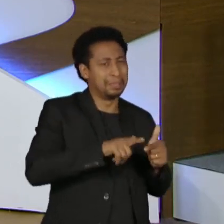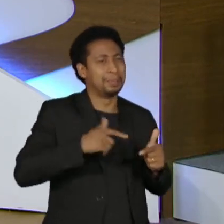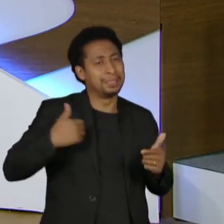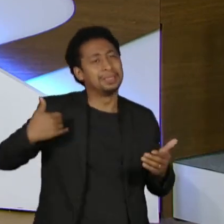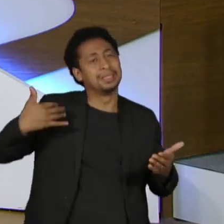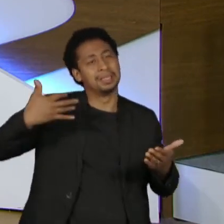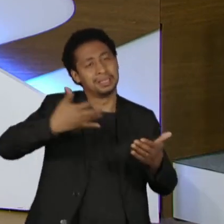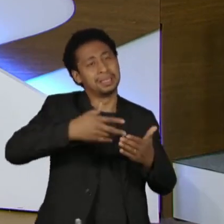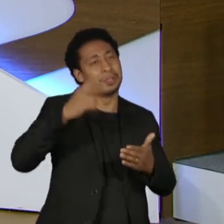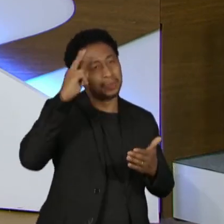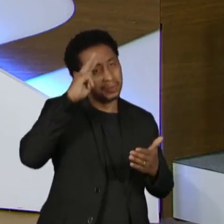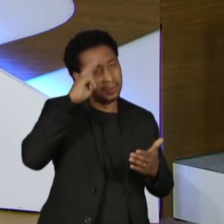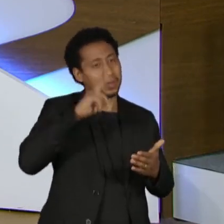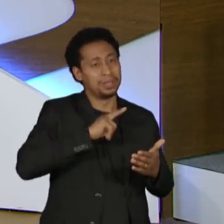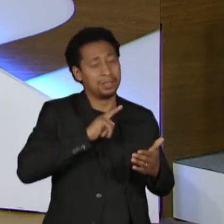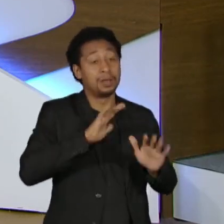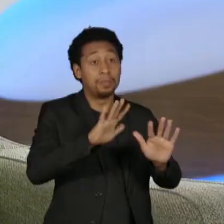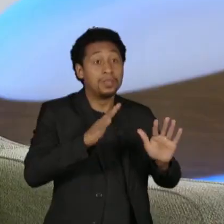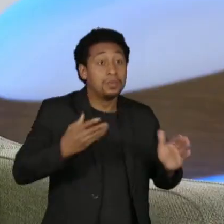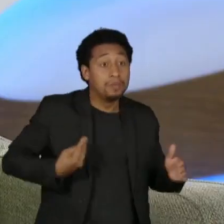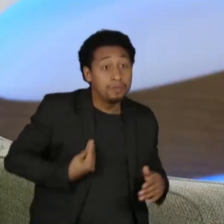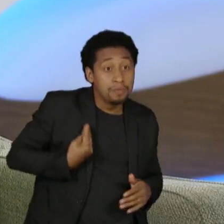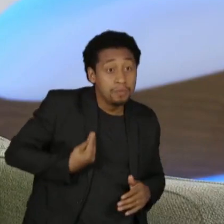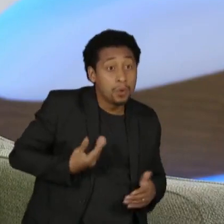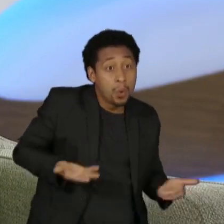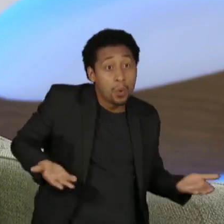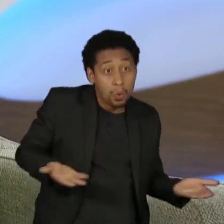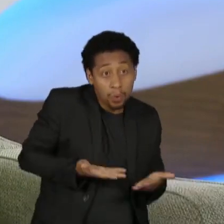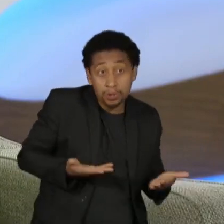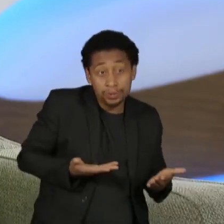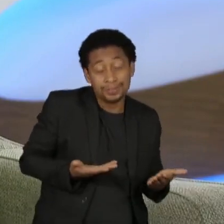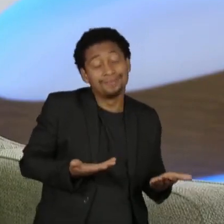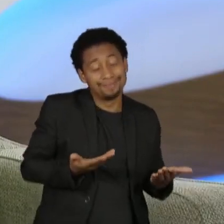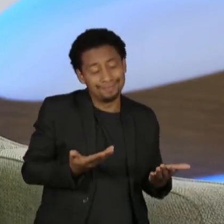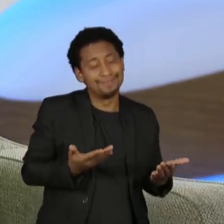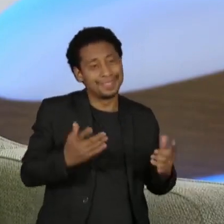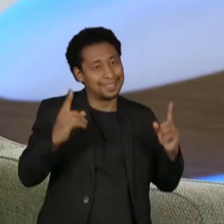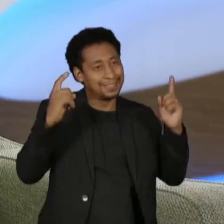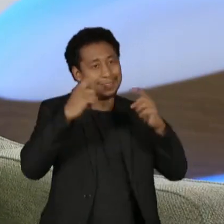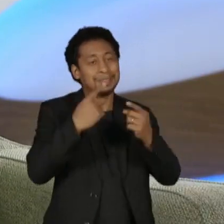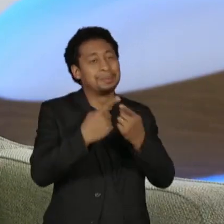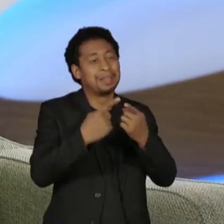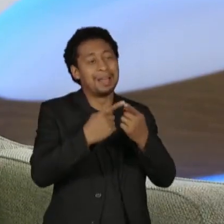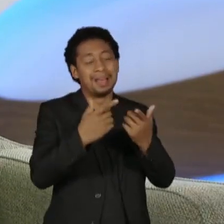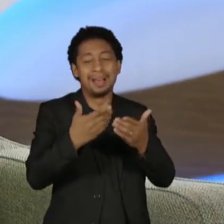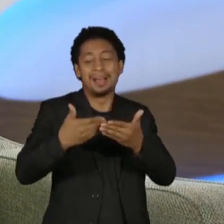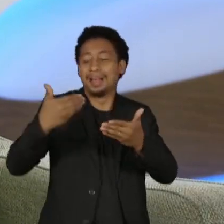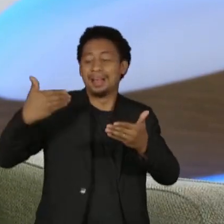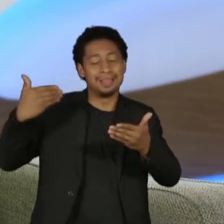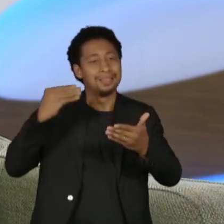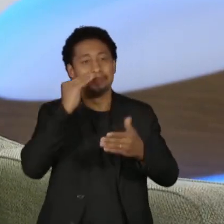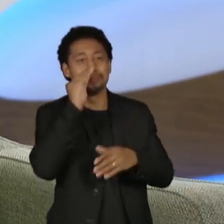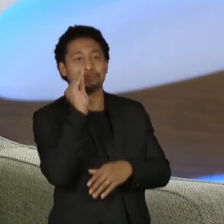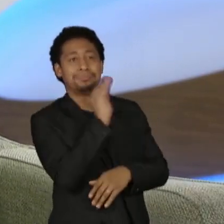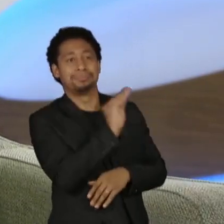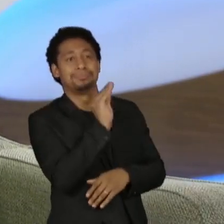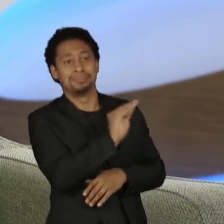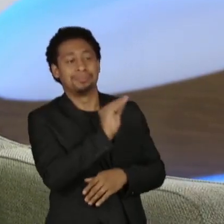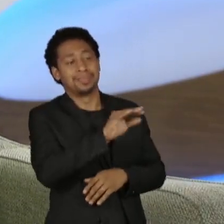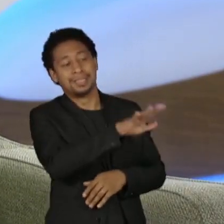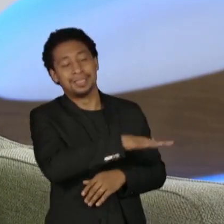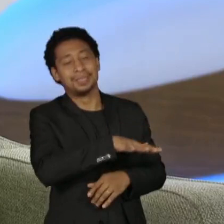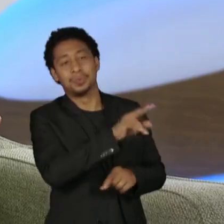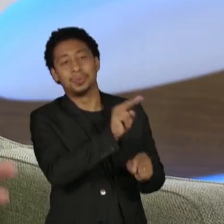mas a situação que nós vivemos hoje é fruto de um descaso e de uma ação, que eu até, eu gosto de